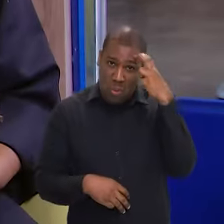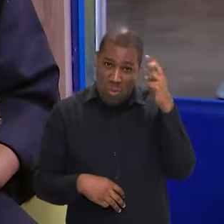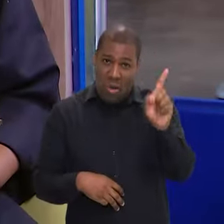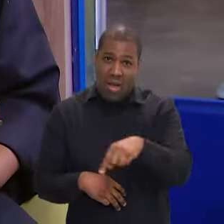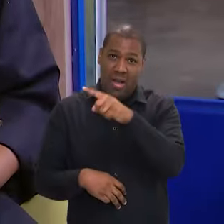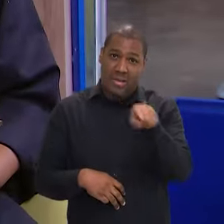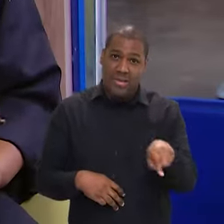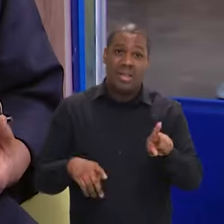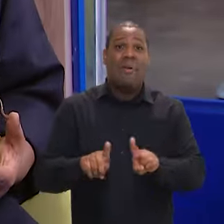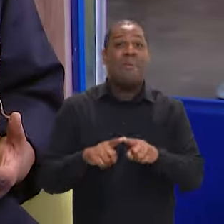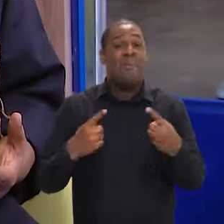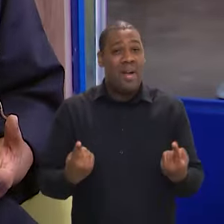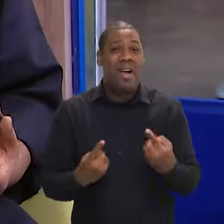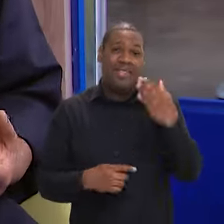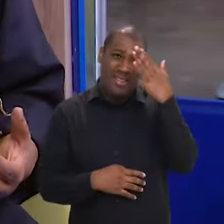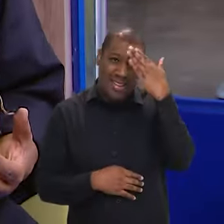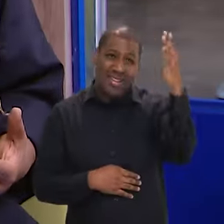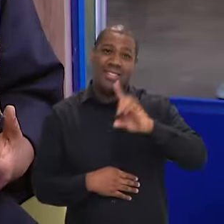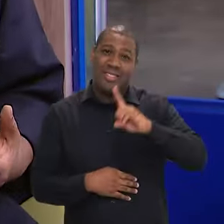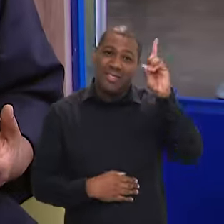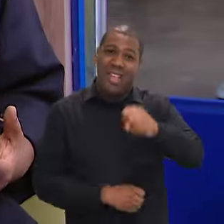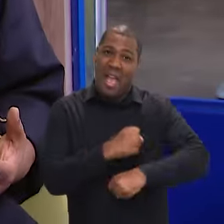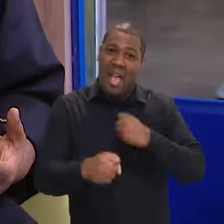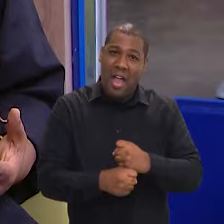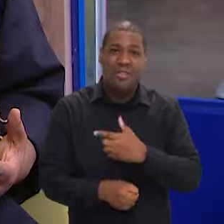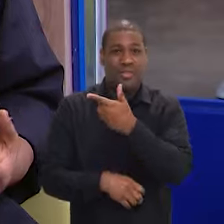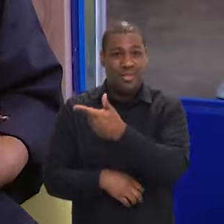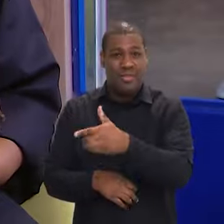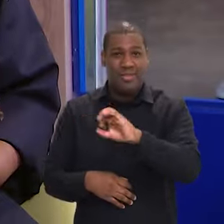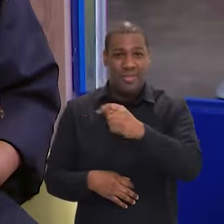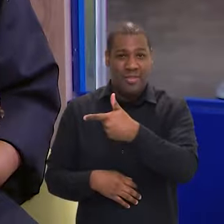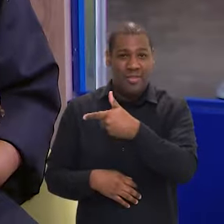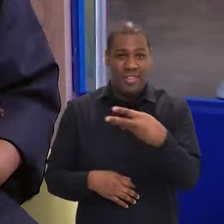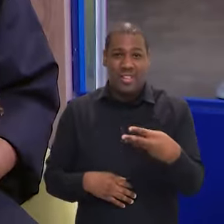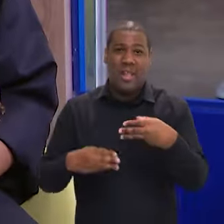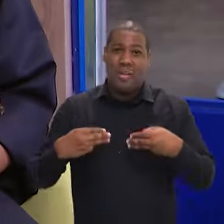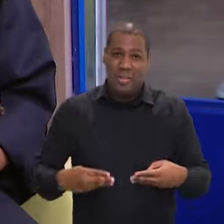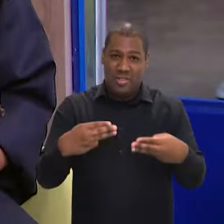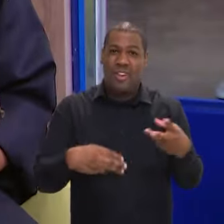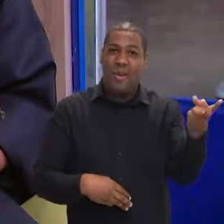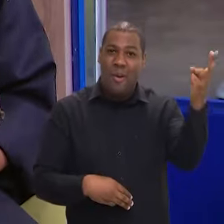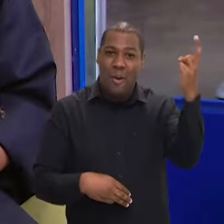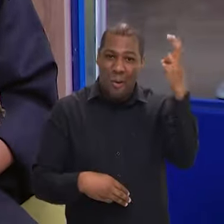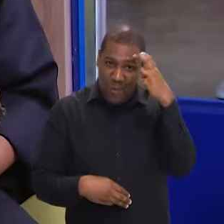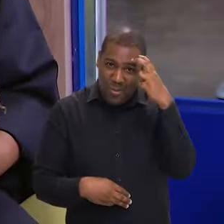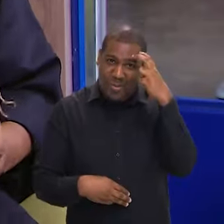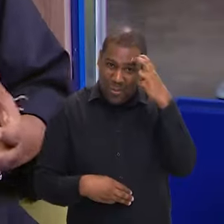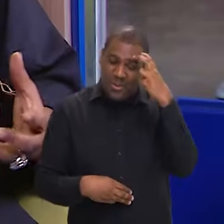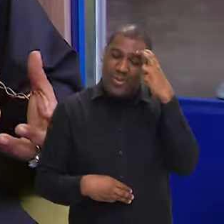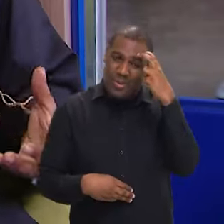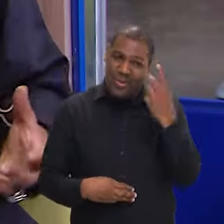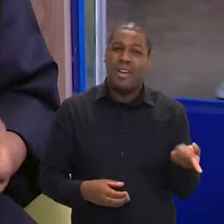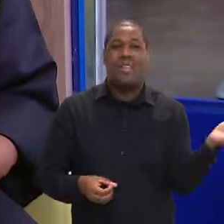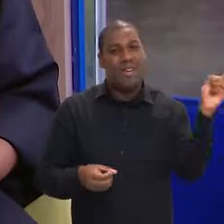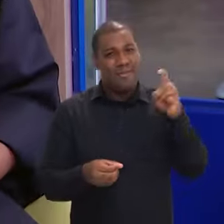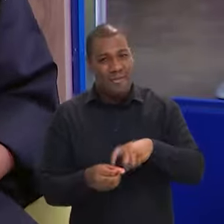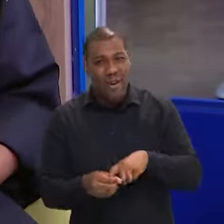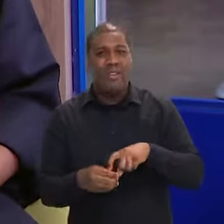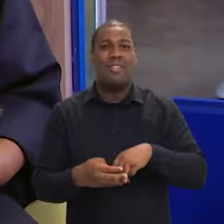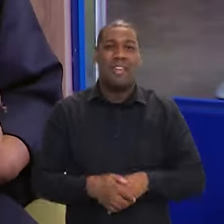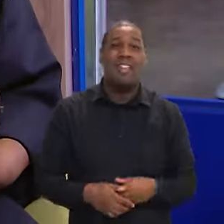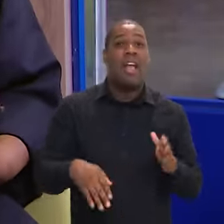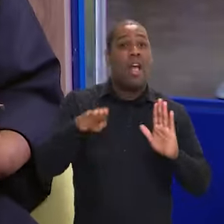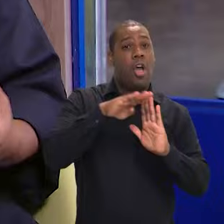Mas, graças a Deus, em 2023 nós conseguimos reestruturar o Ministério, a governança do Ministério, remontar todas as